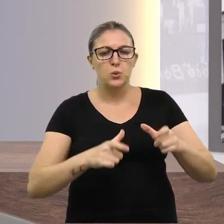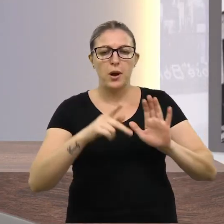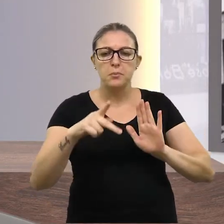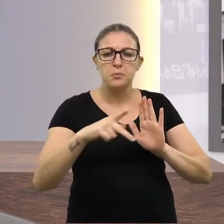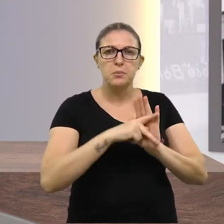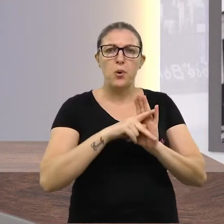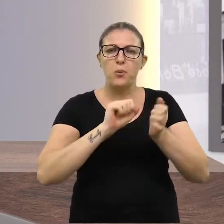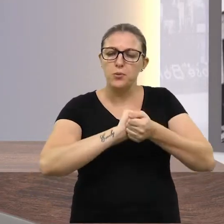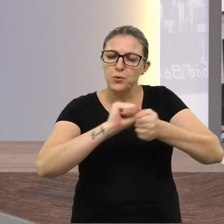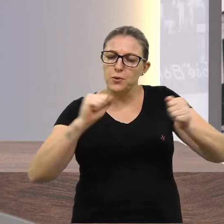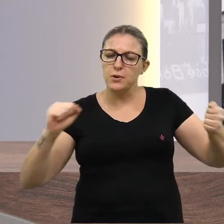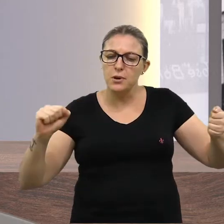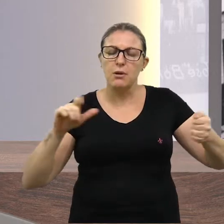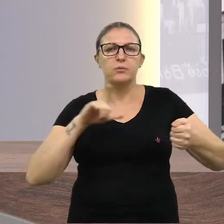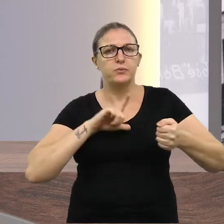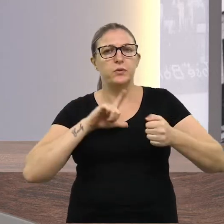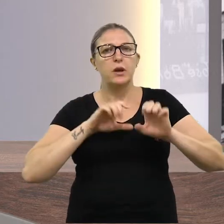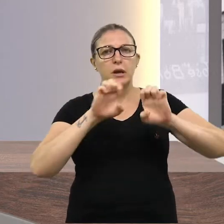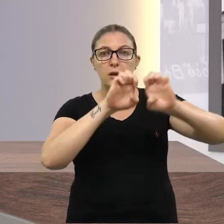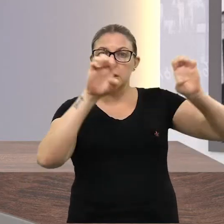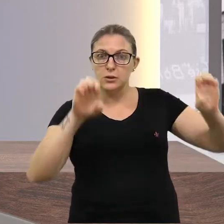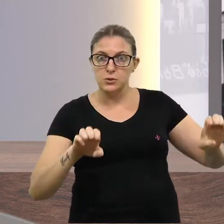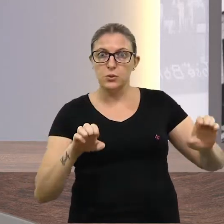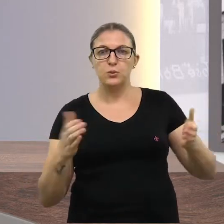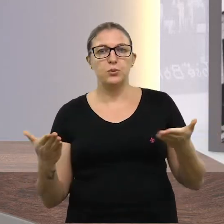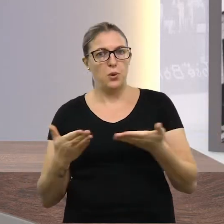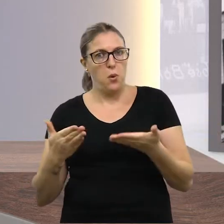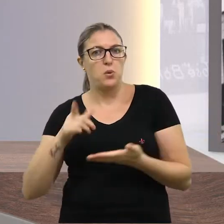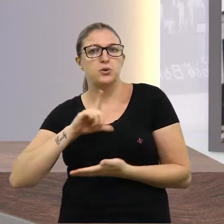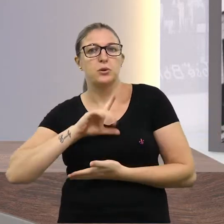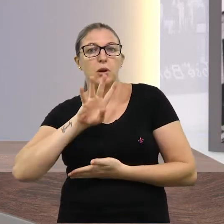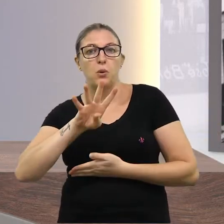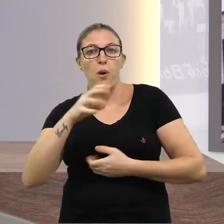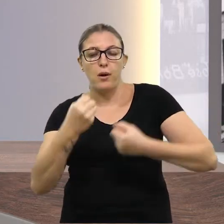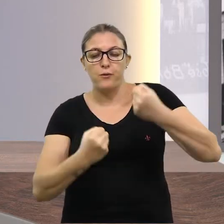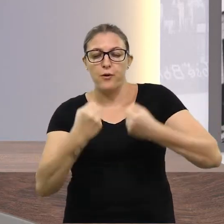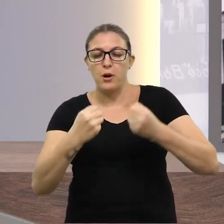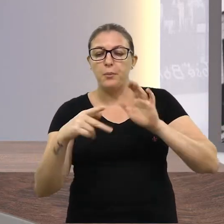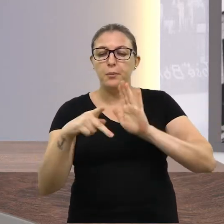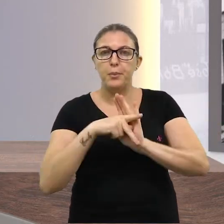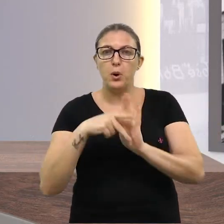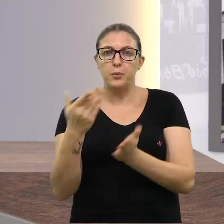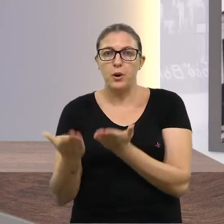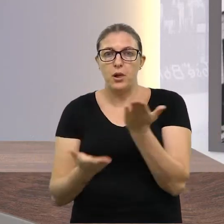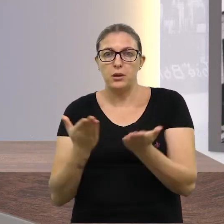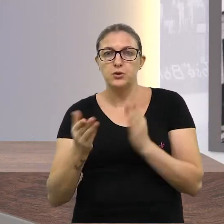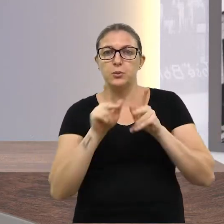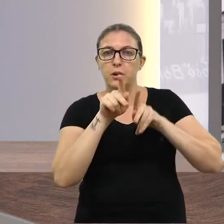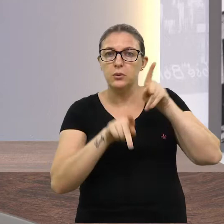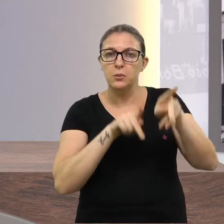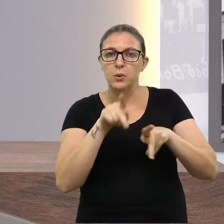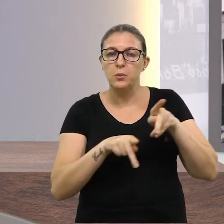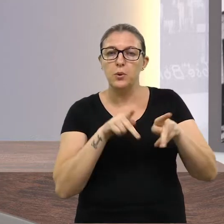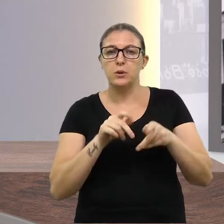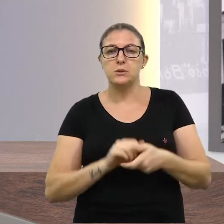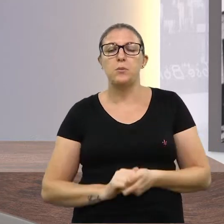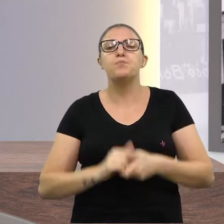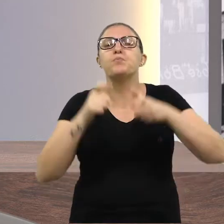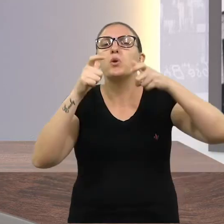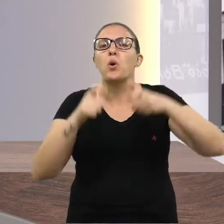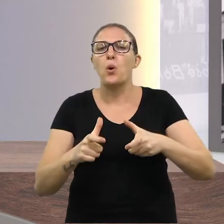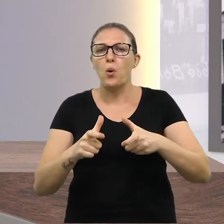Sede, um local maior e com mais estrutura, que hoje conta com quatro viaturas para atender a população.